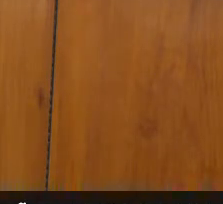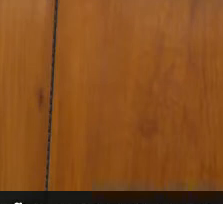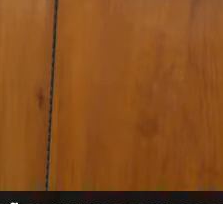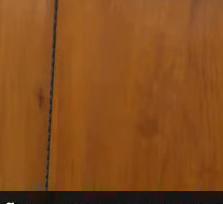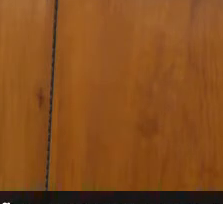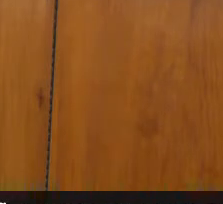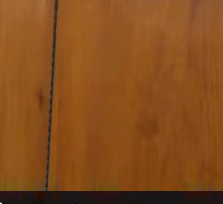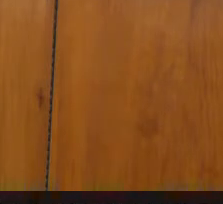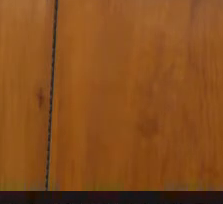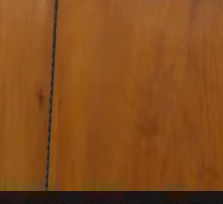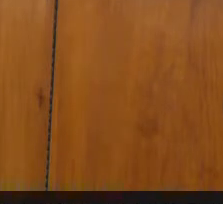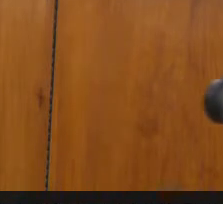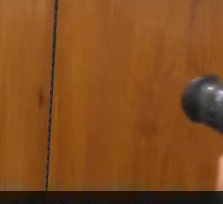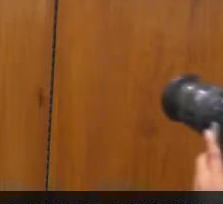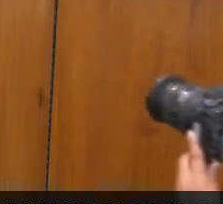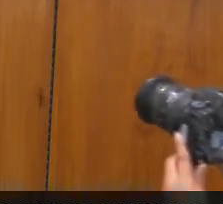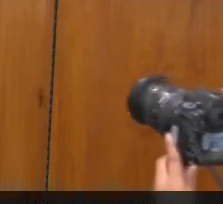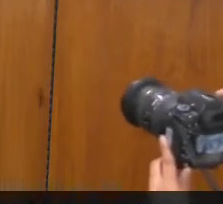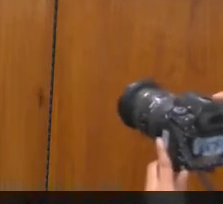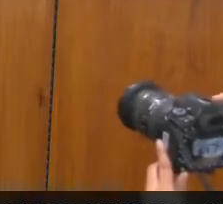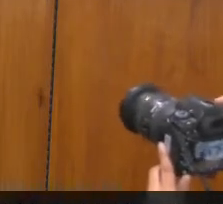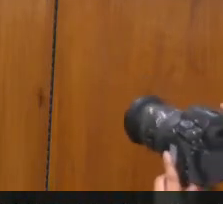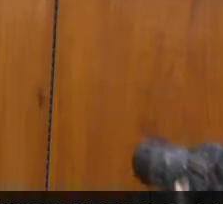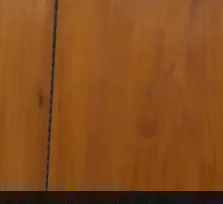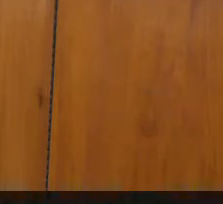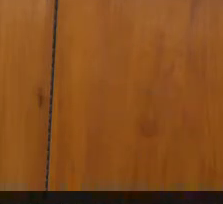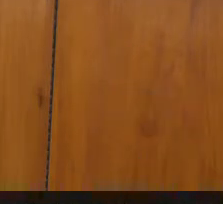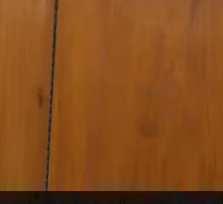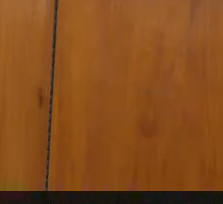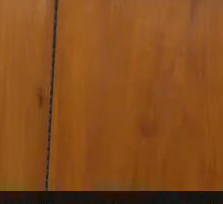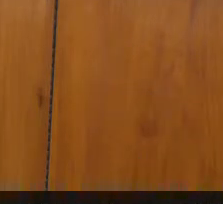Eu que agradeço, sim.